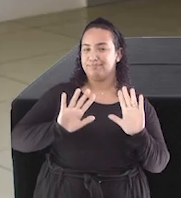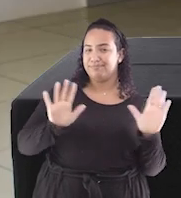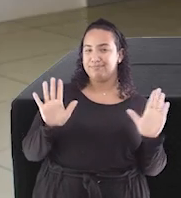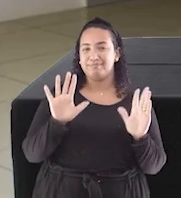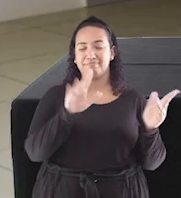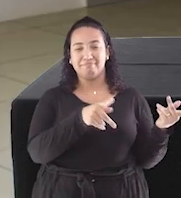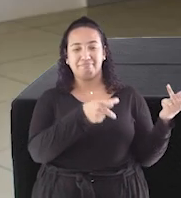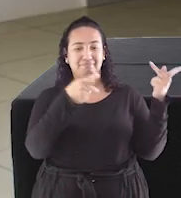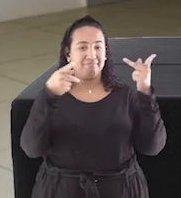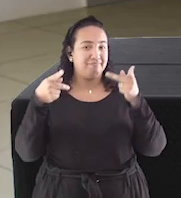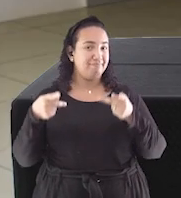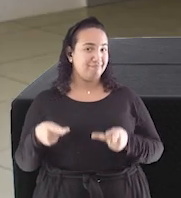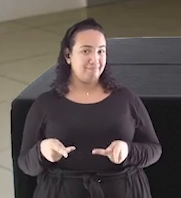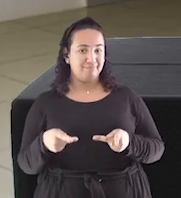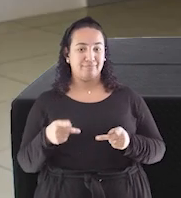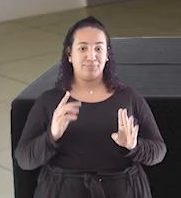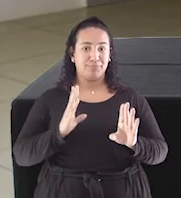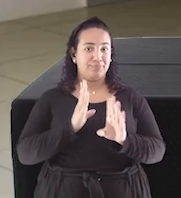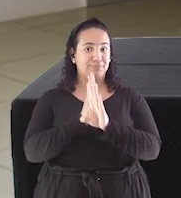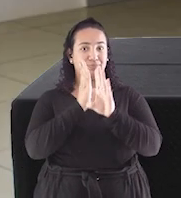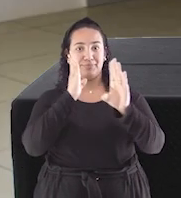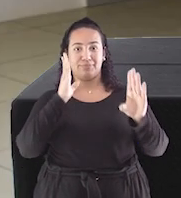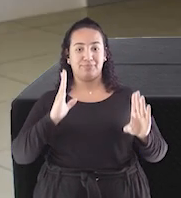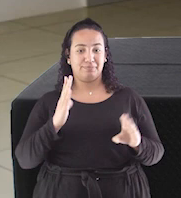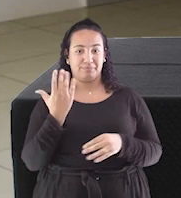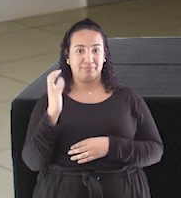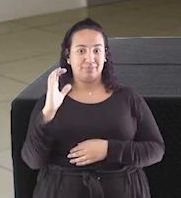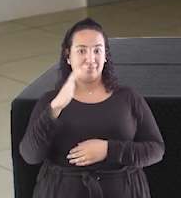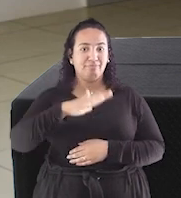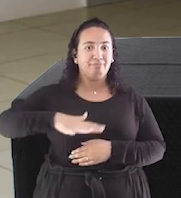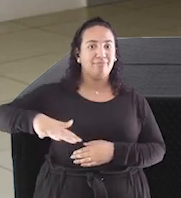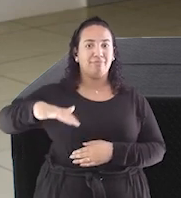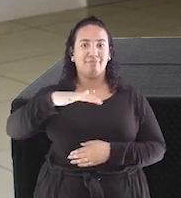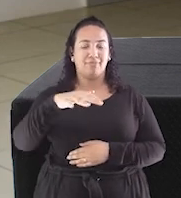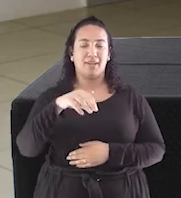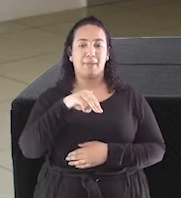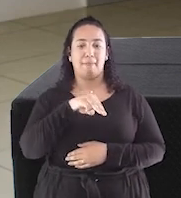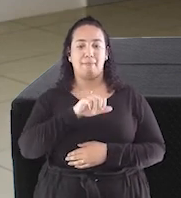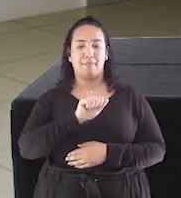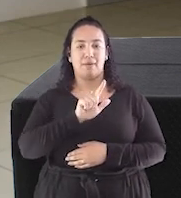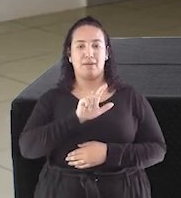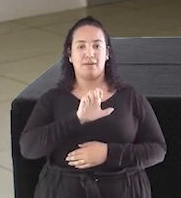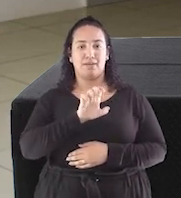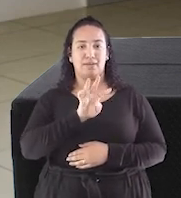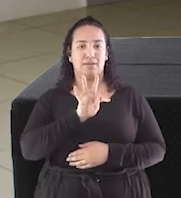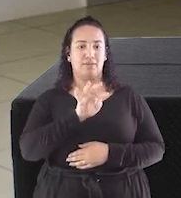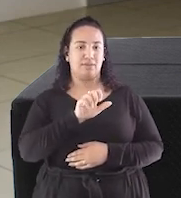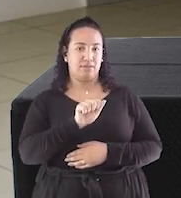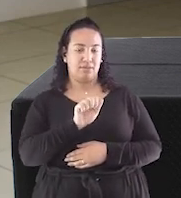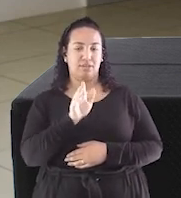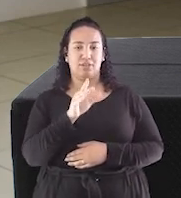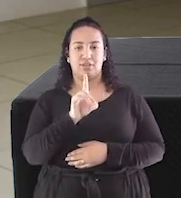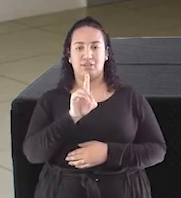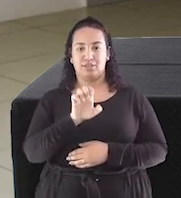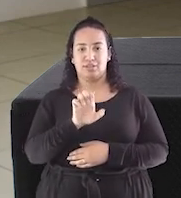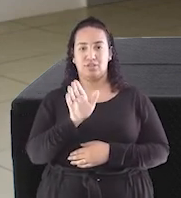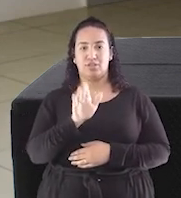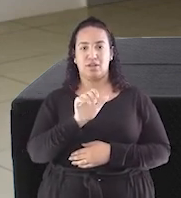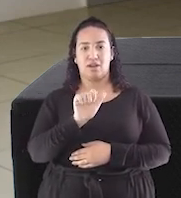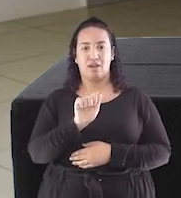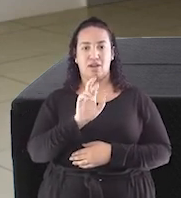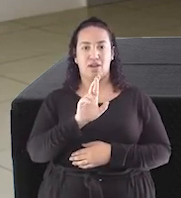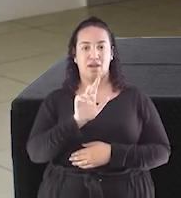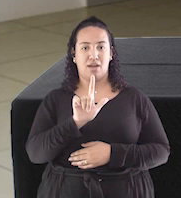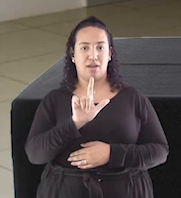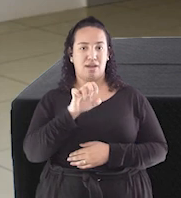Olá, cientistas! Bem-vindos para mais uma descoberta no mundo da ciência. A maleta de Arlan é o meu laboratório e vocês